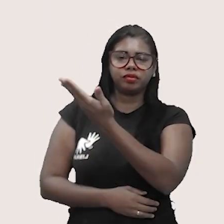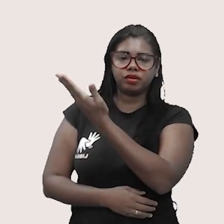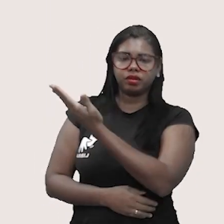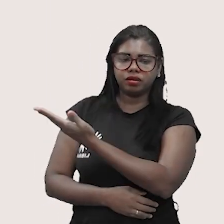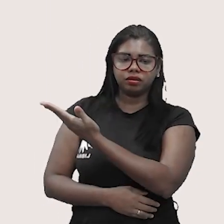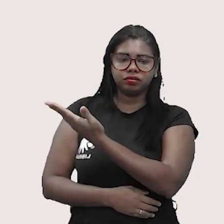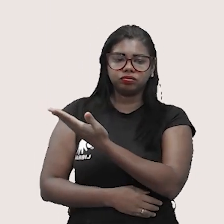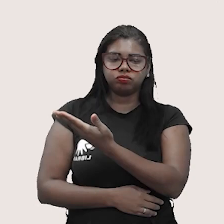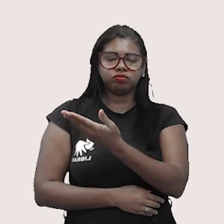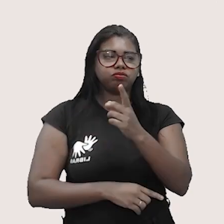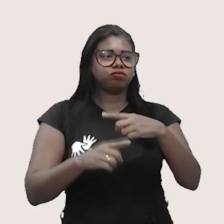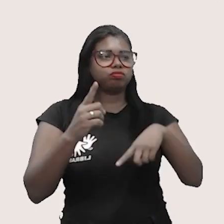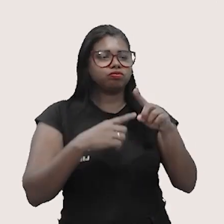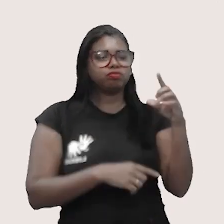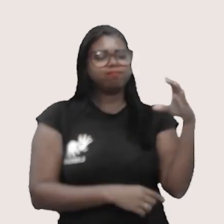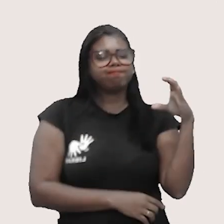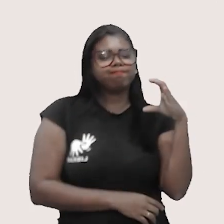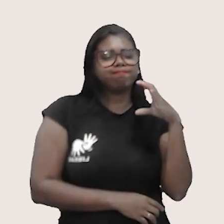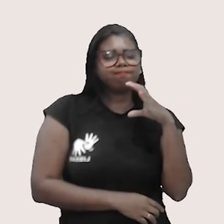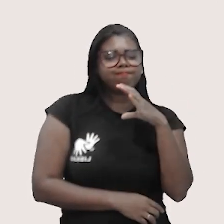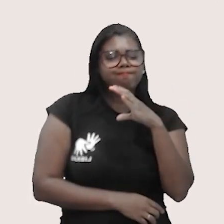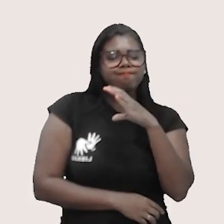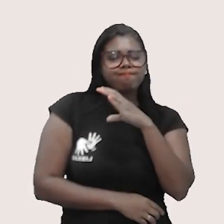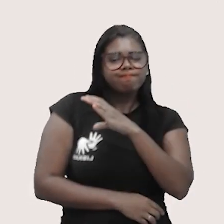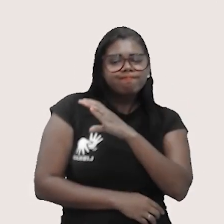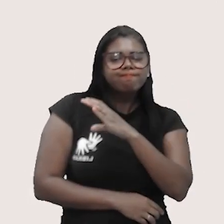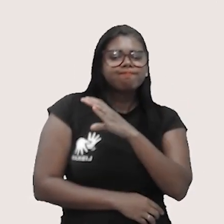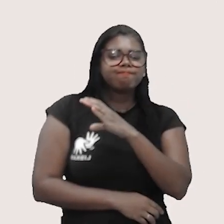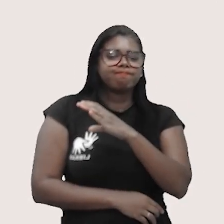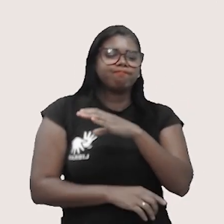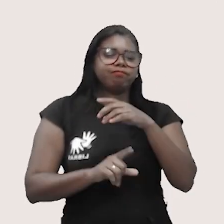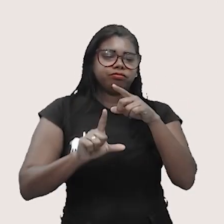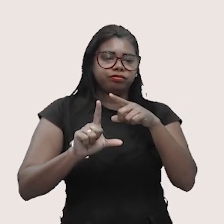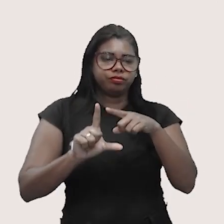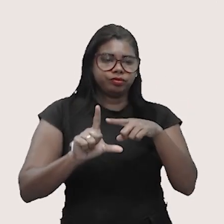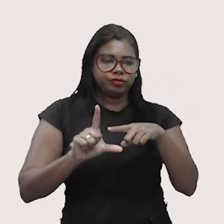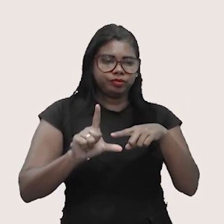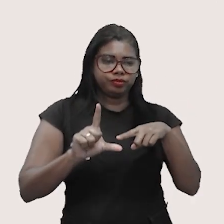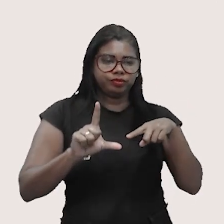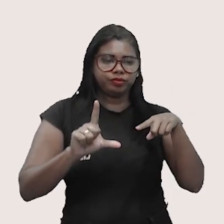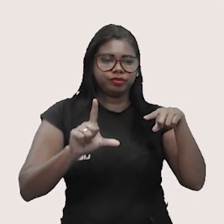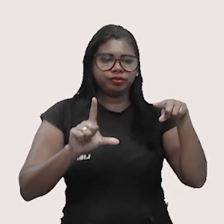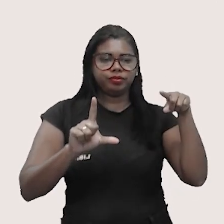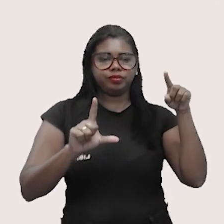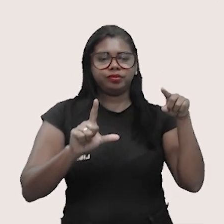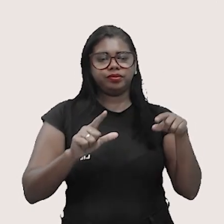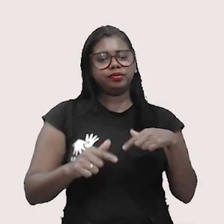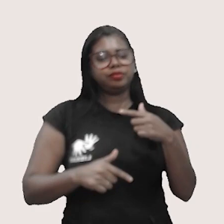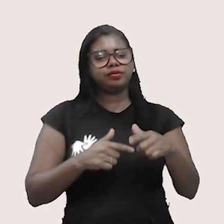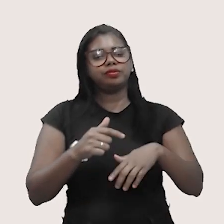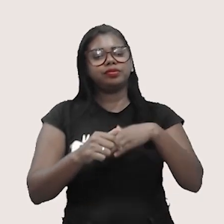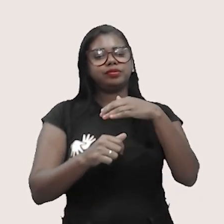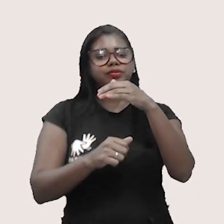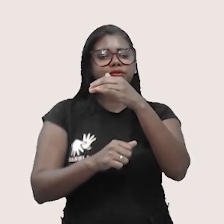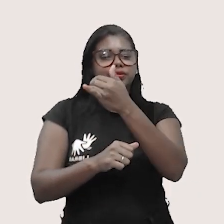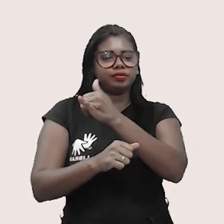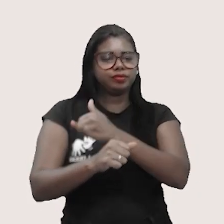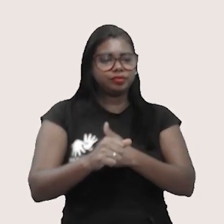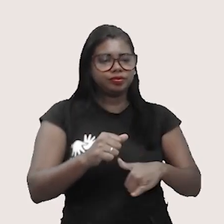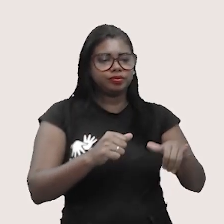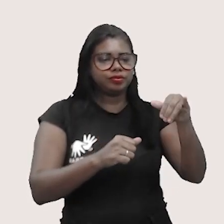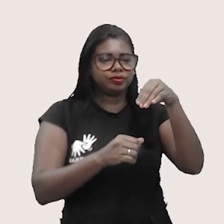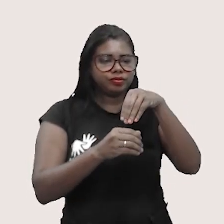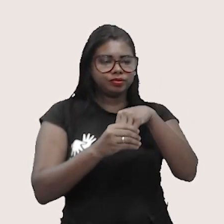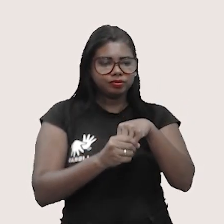troca de calor. E essa troca de calor vai fazer com que apenas o trabalho e a energia interna, eles sofram alterações.